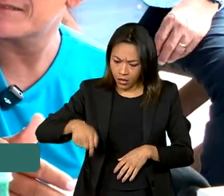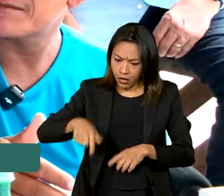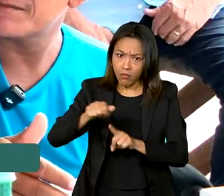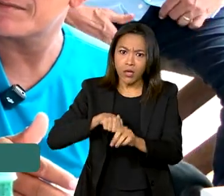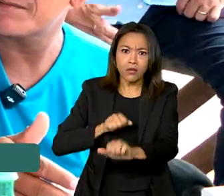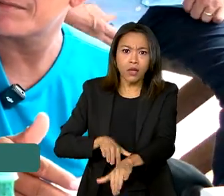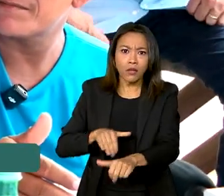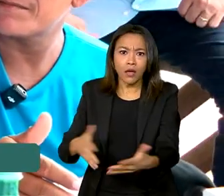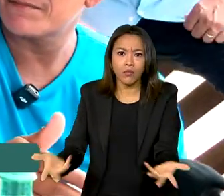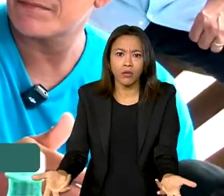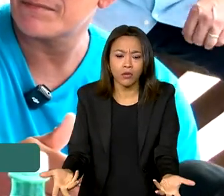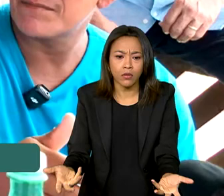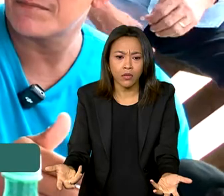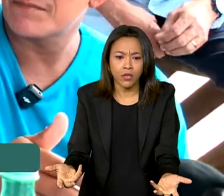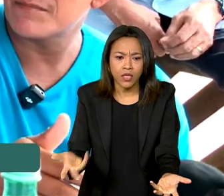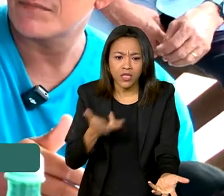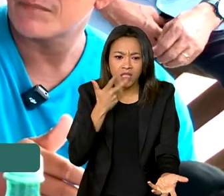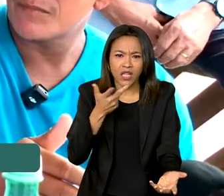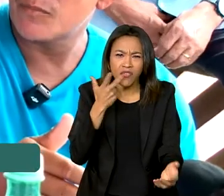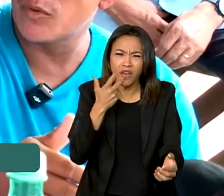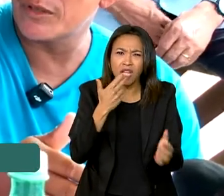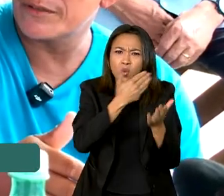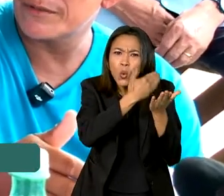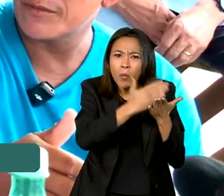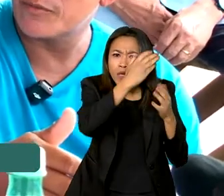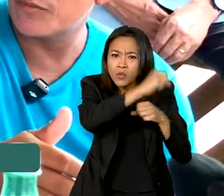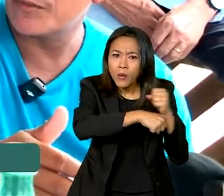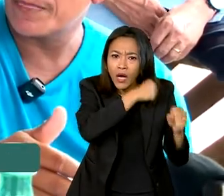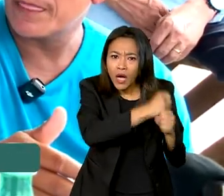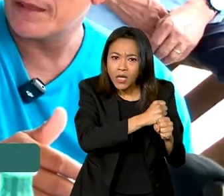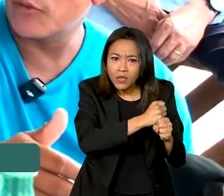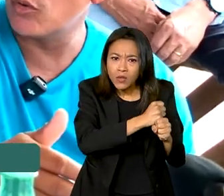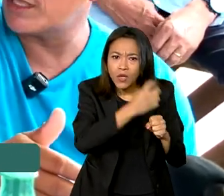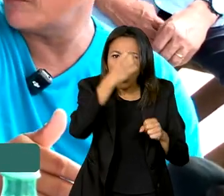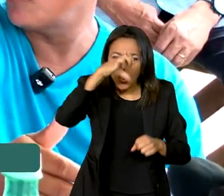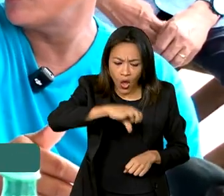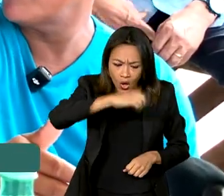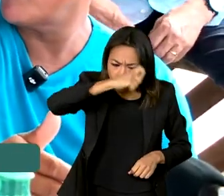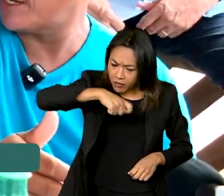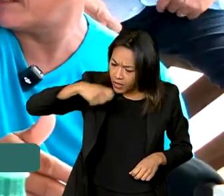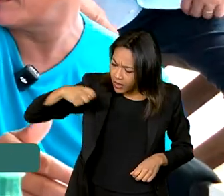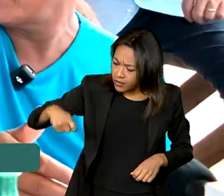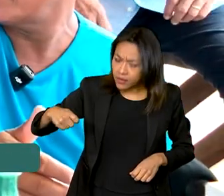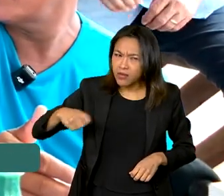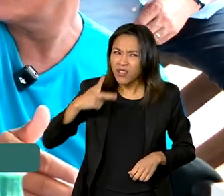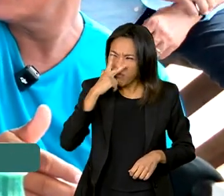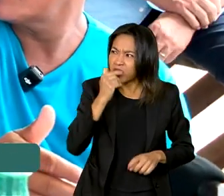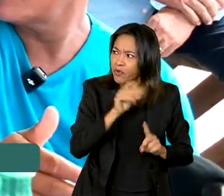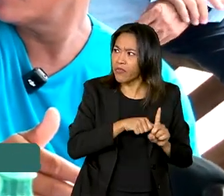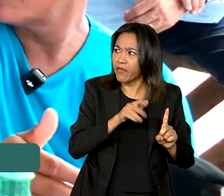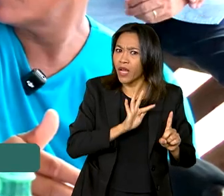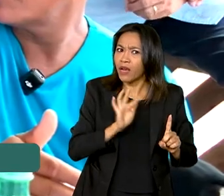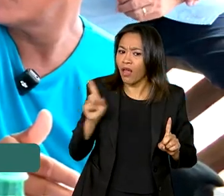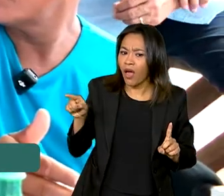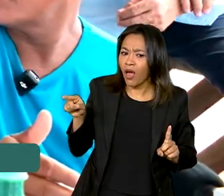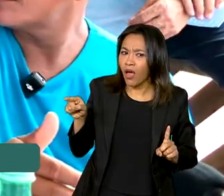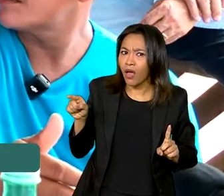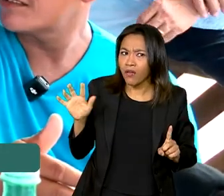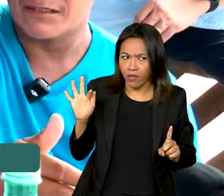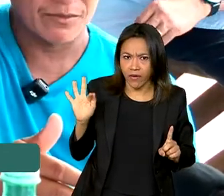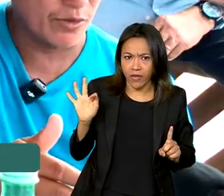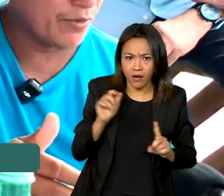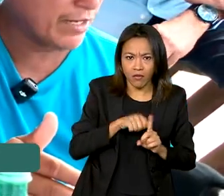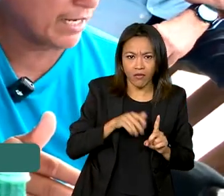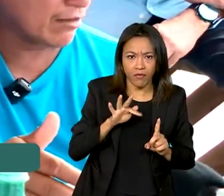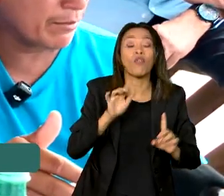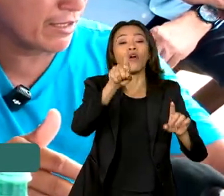setembro. Você está falando no começo do ano. Foi. significa nove meses. Foi o que? Foi fevereiro, né? Foi fevereiro, né?